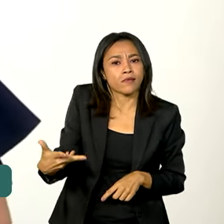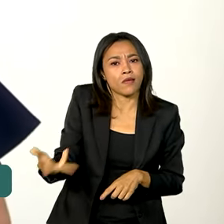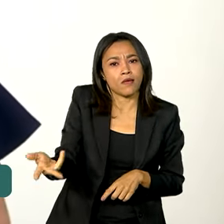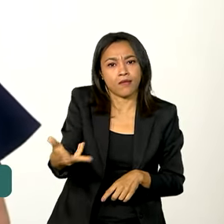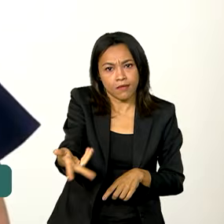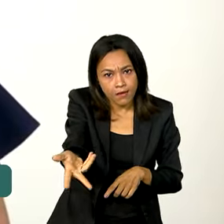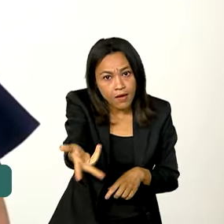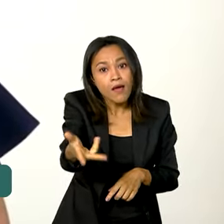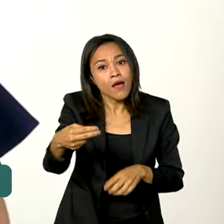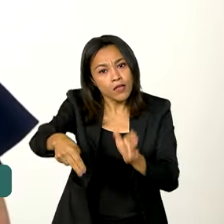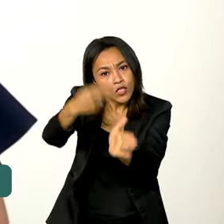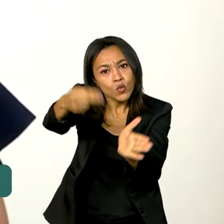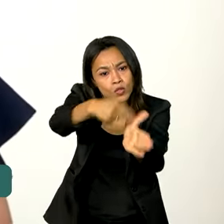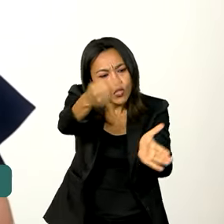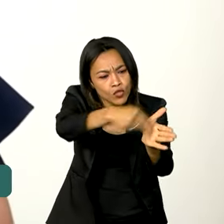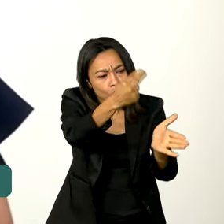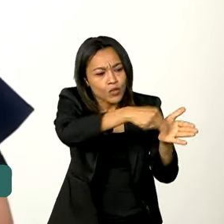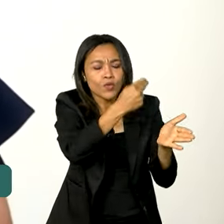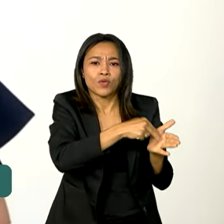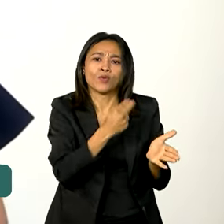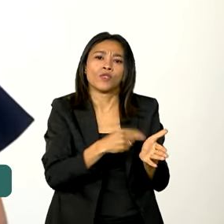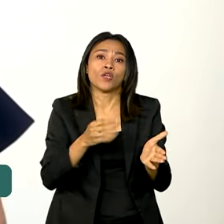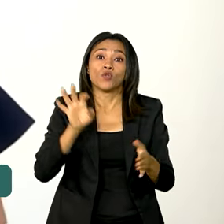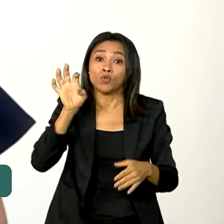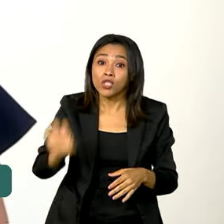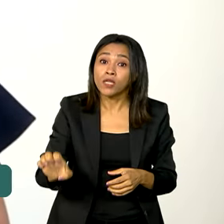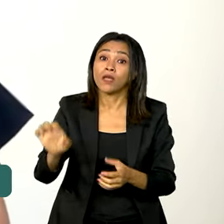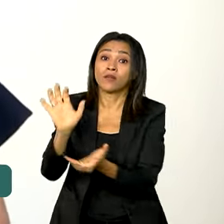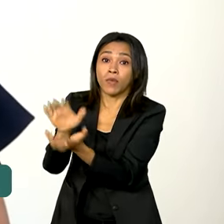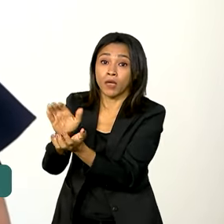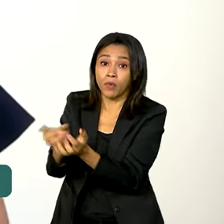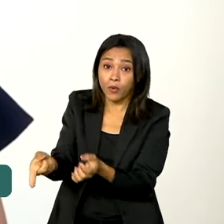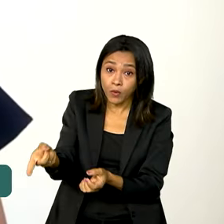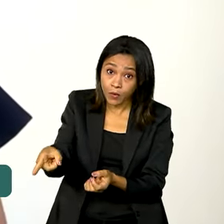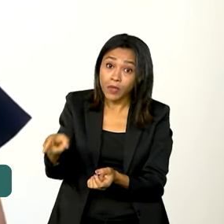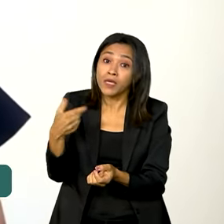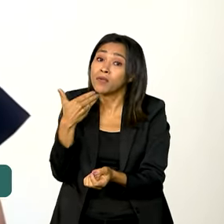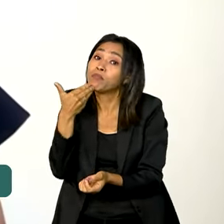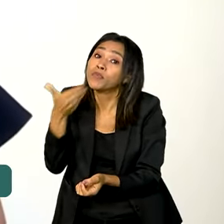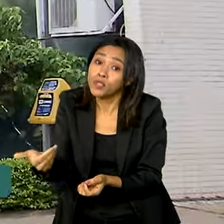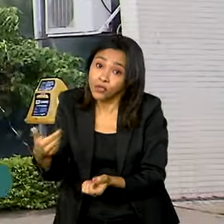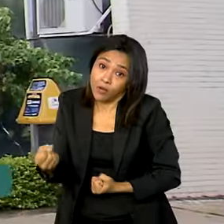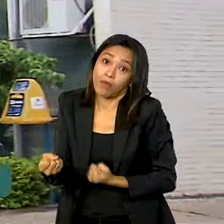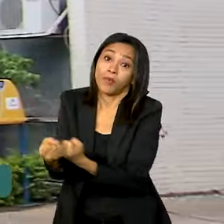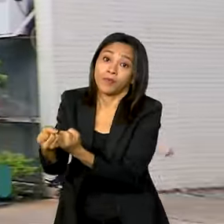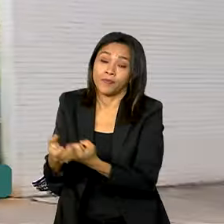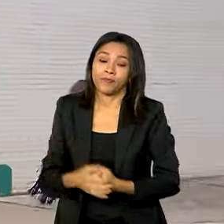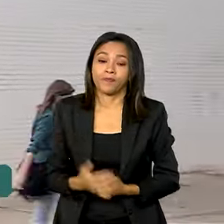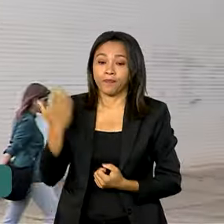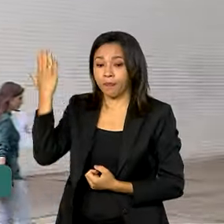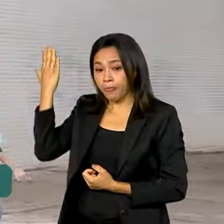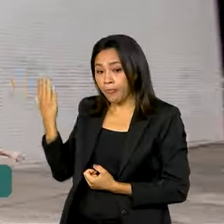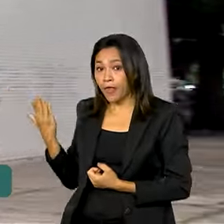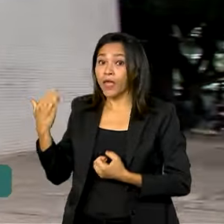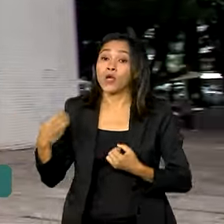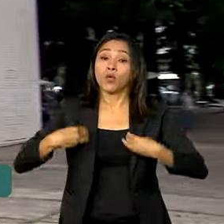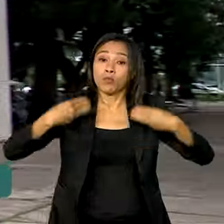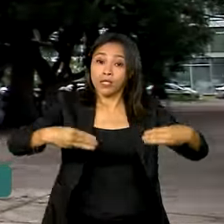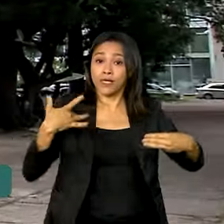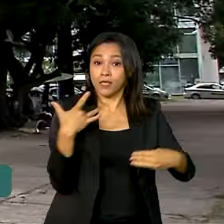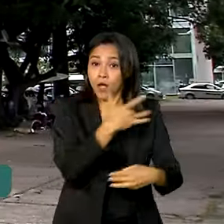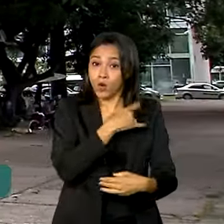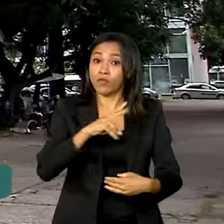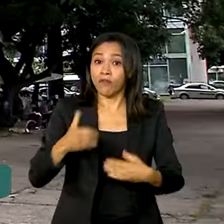realização das cirurgias no estado de Pernambuco, que solicitou esse apoio. O Ministério da Saúde também vai